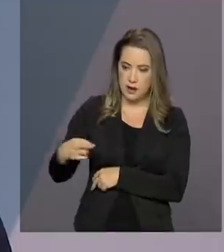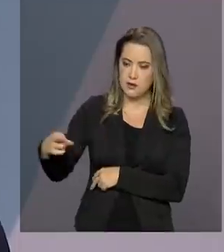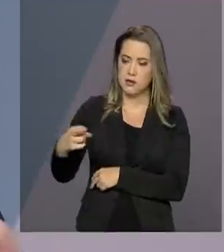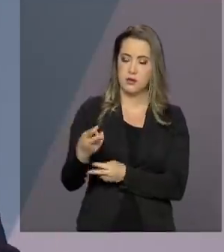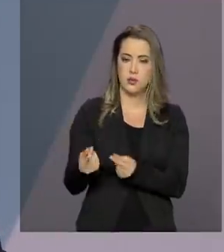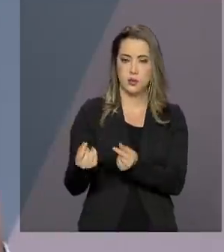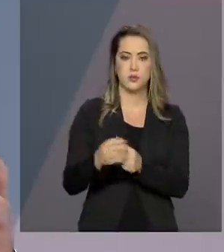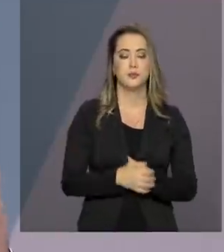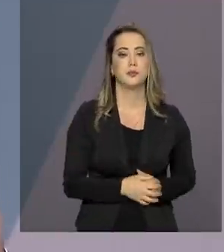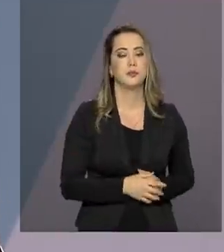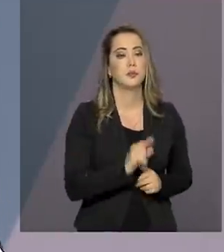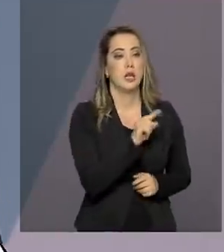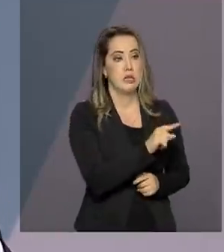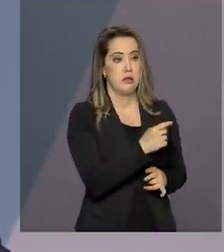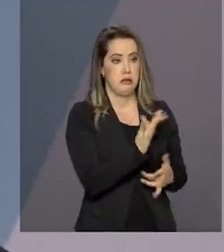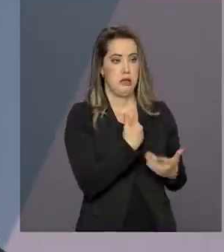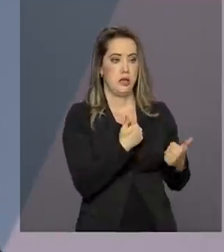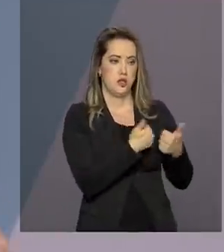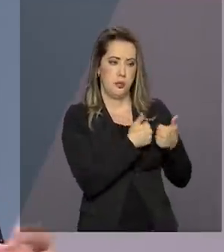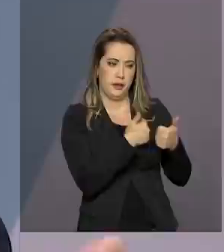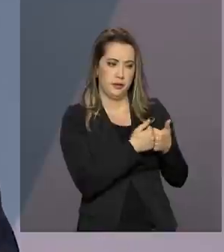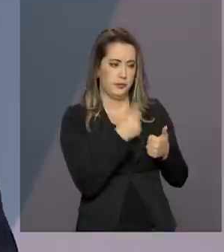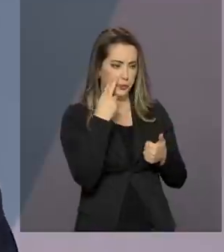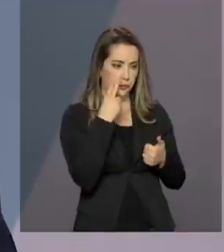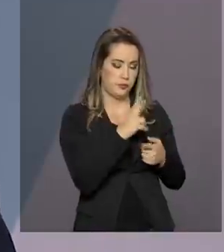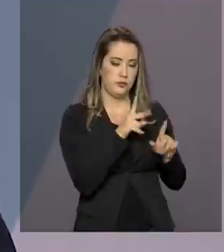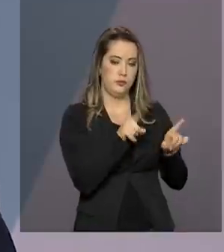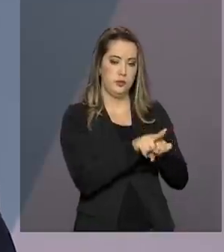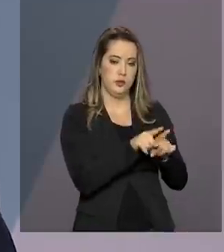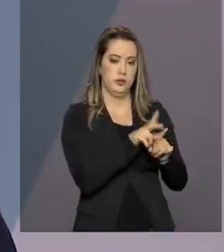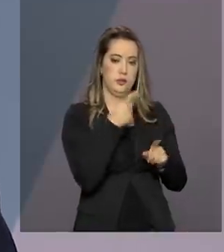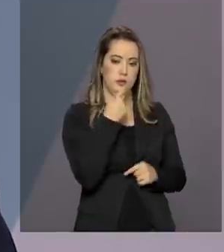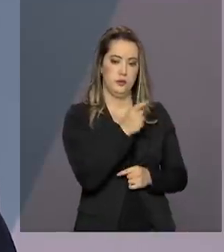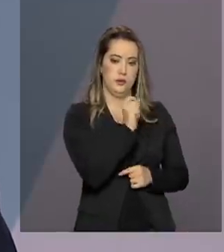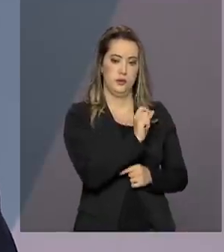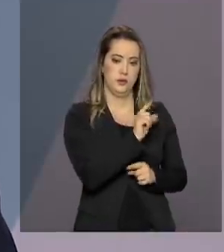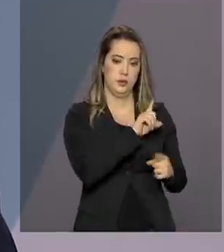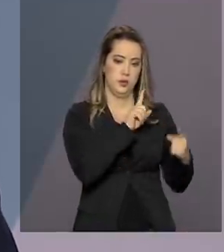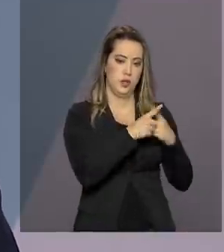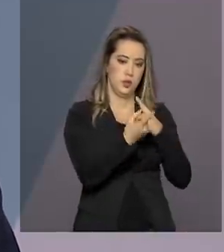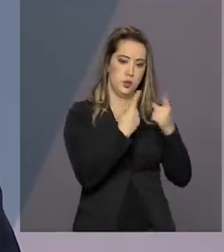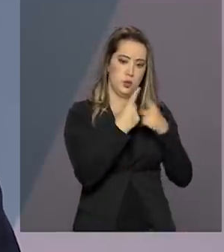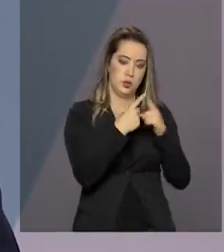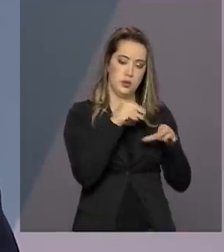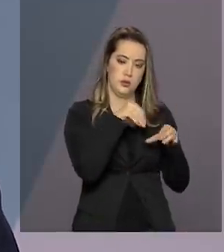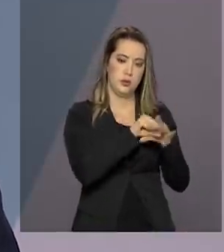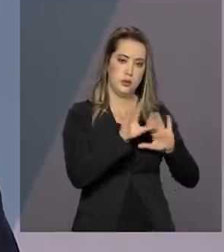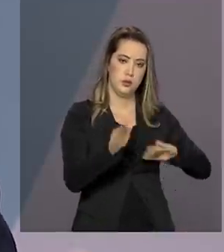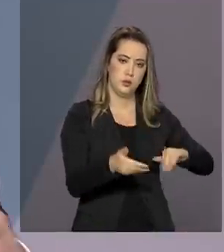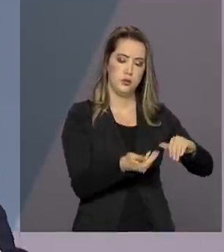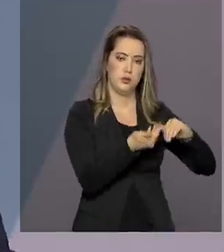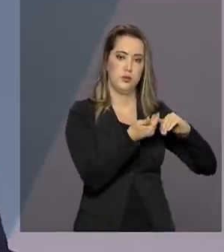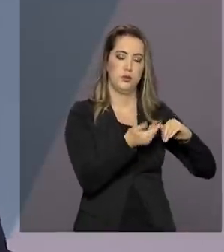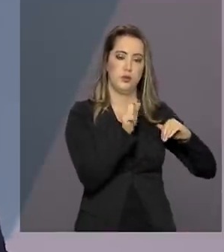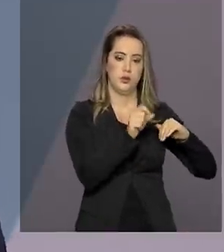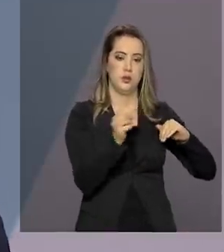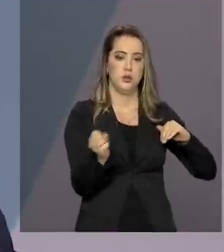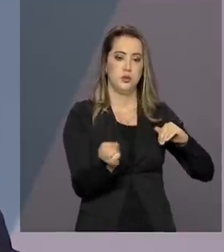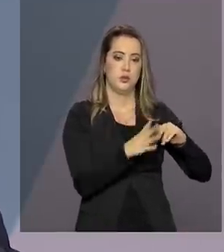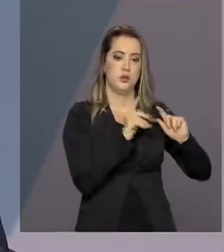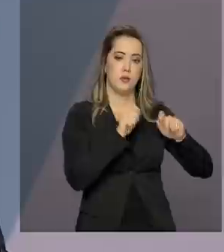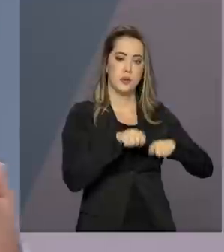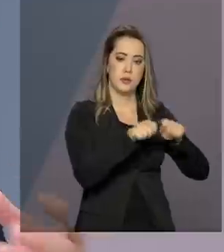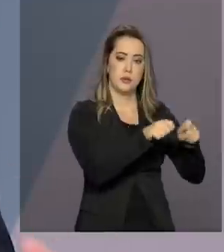Nesse acompanhamento que a senhora fez, a discussão da regulamentação do FUNDEB no Congresso Nacional e nesse novo